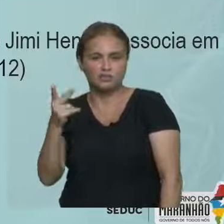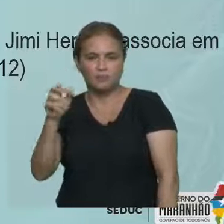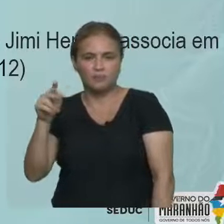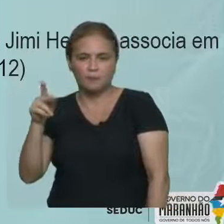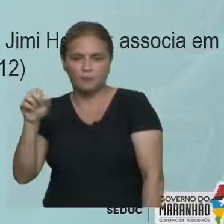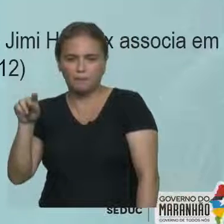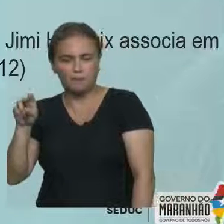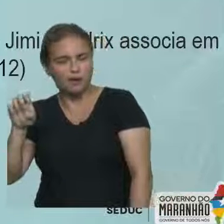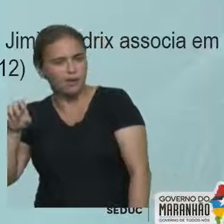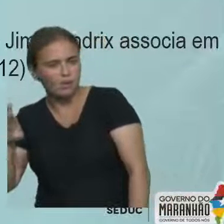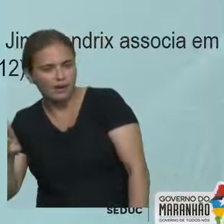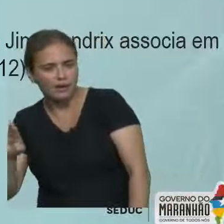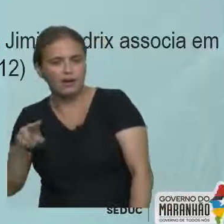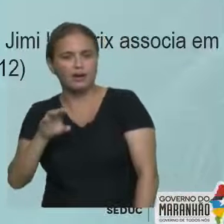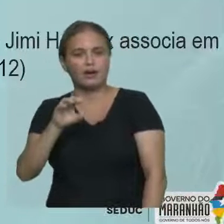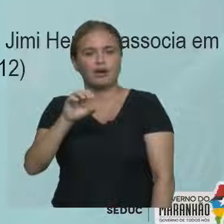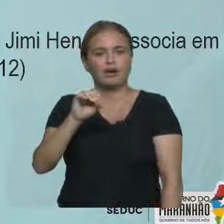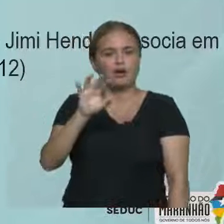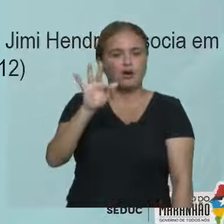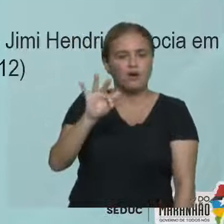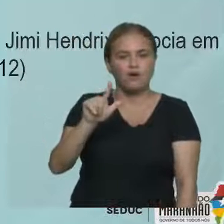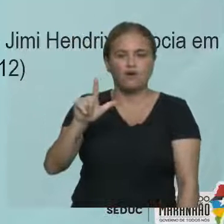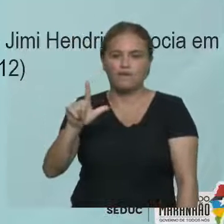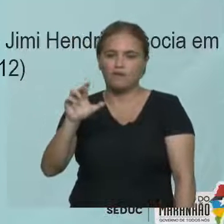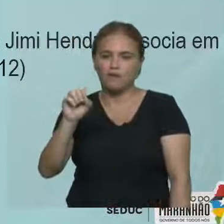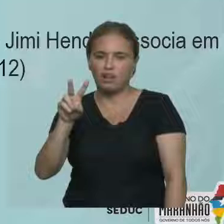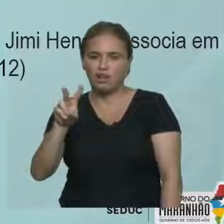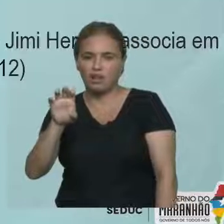Vou repetir.